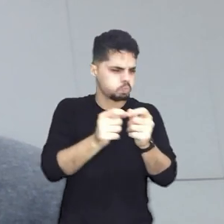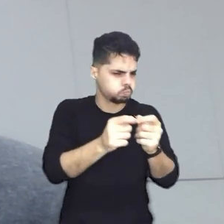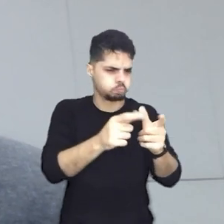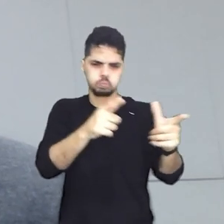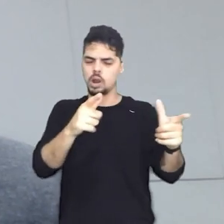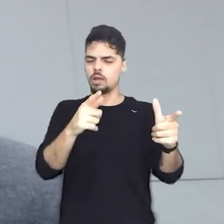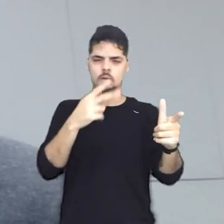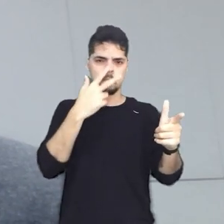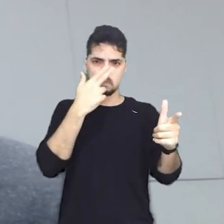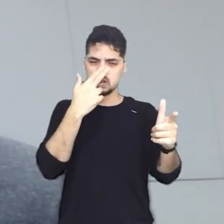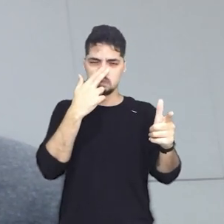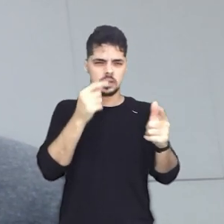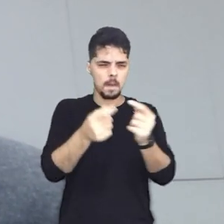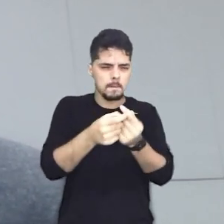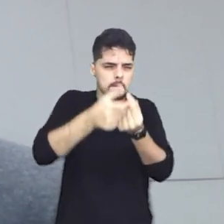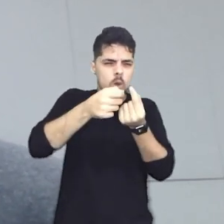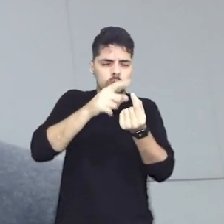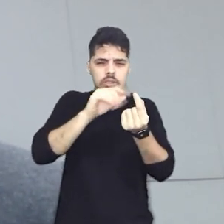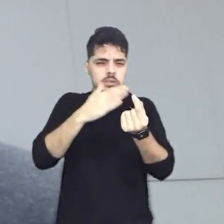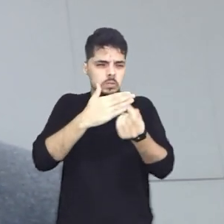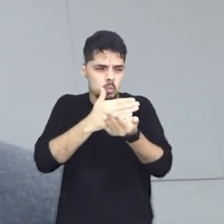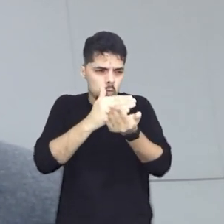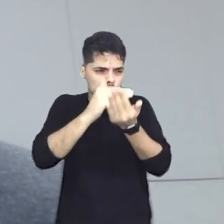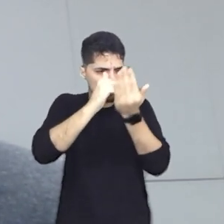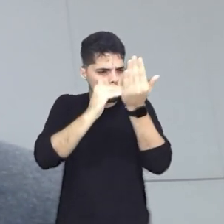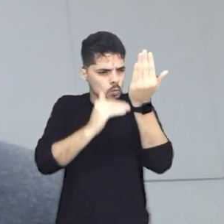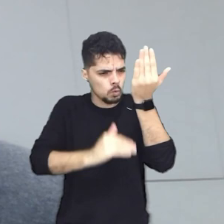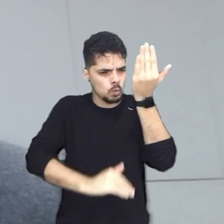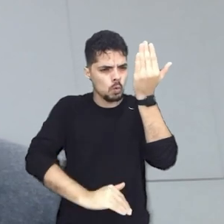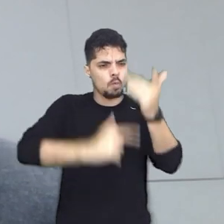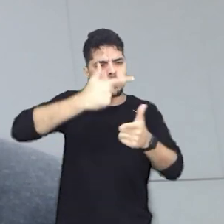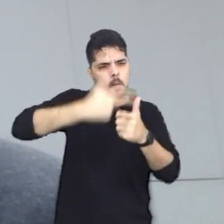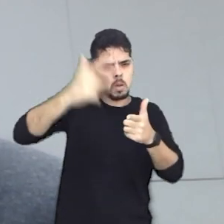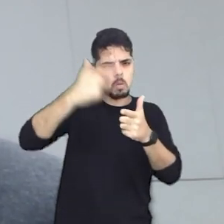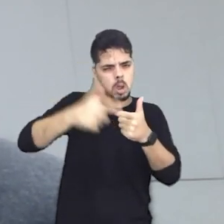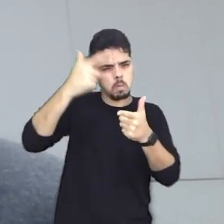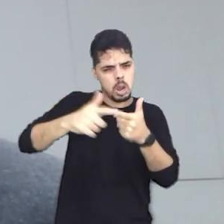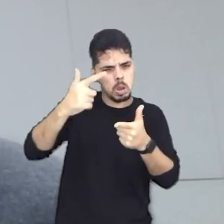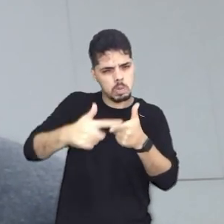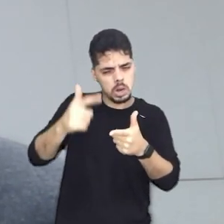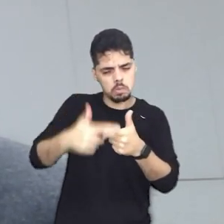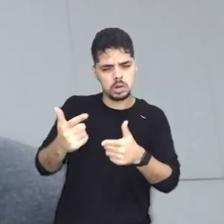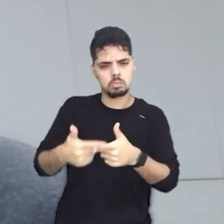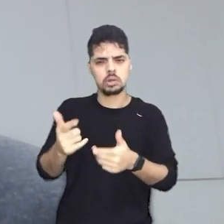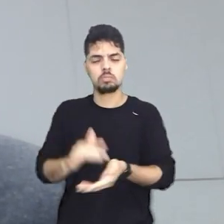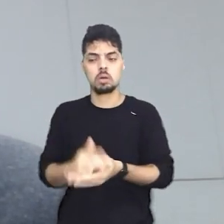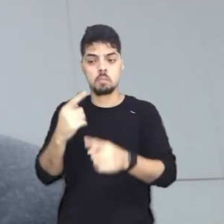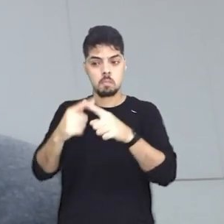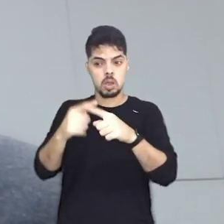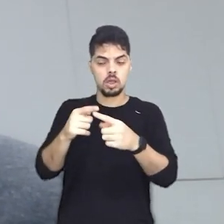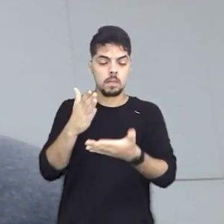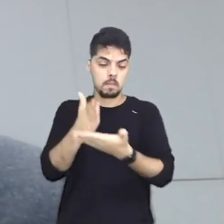de um problema ainda maior, que foi a separação entre os